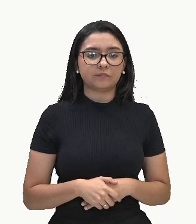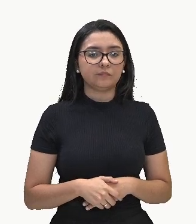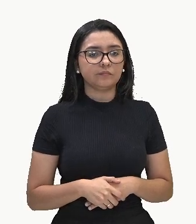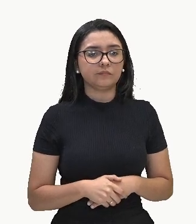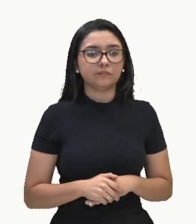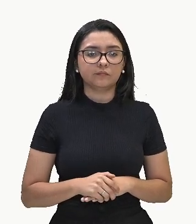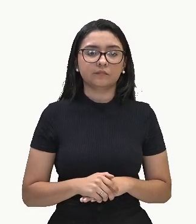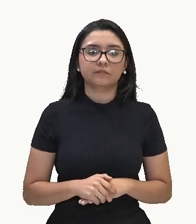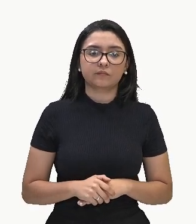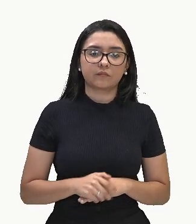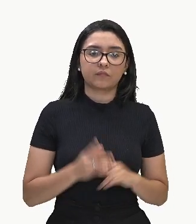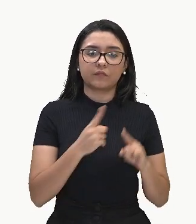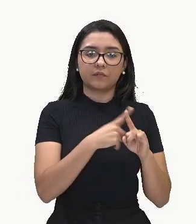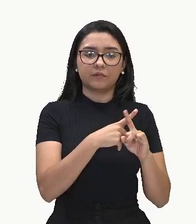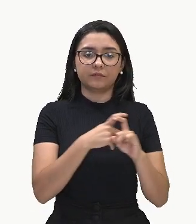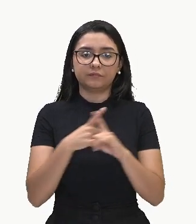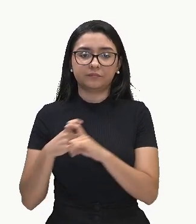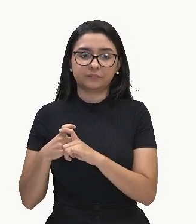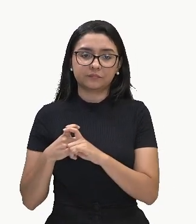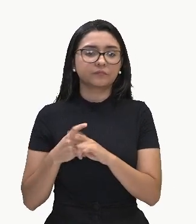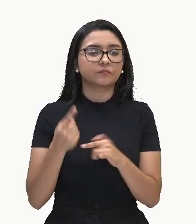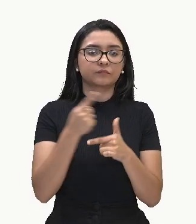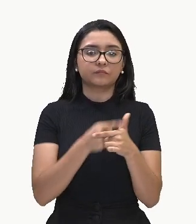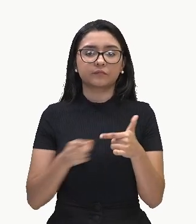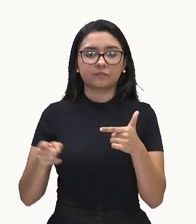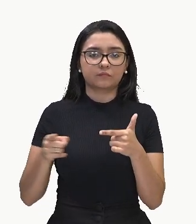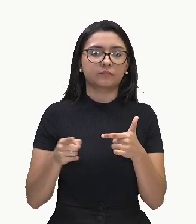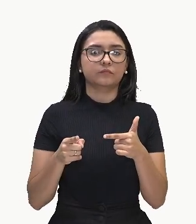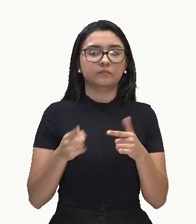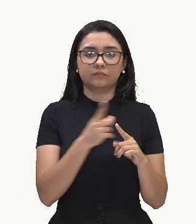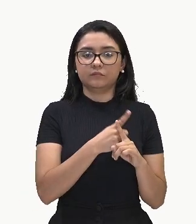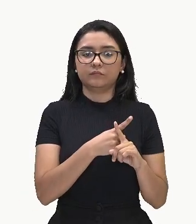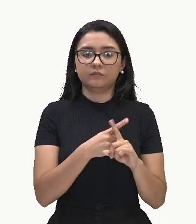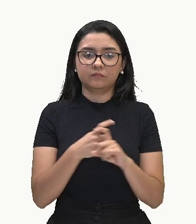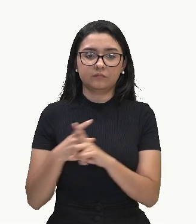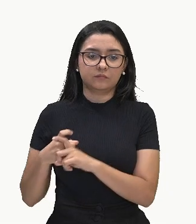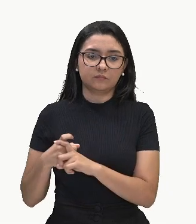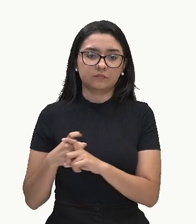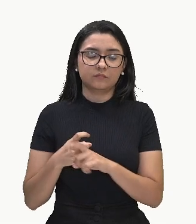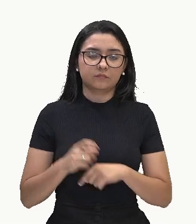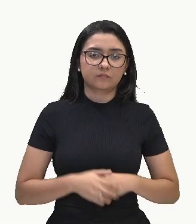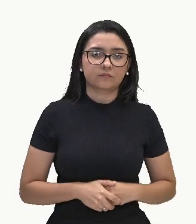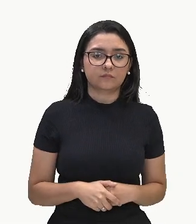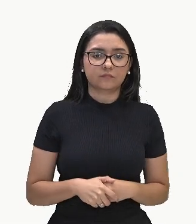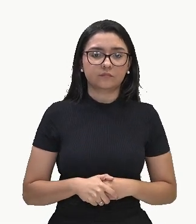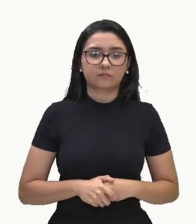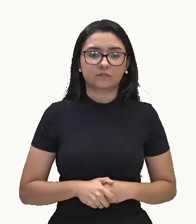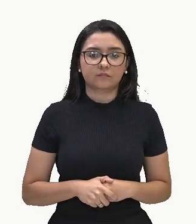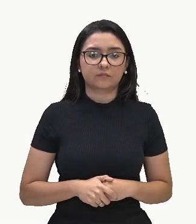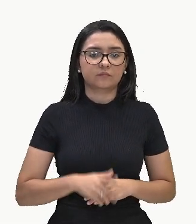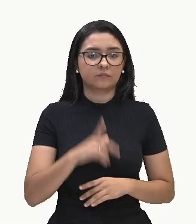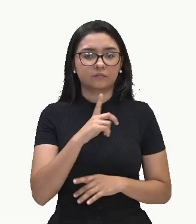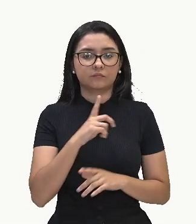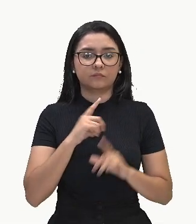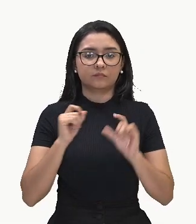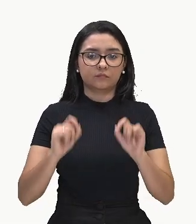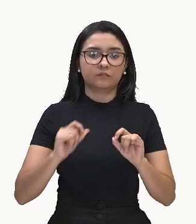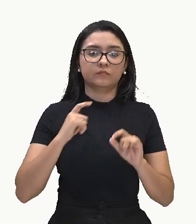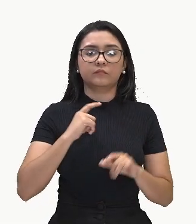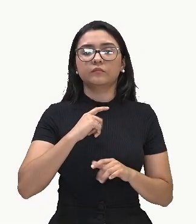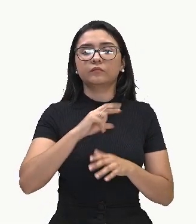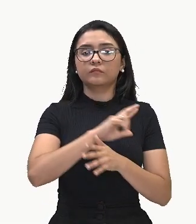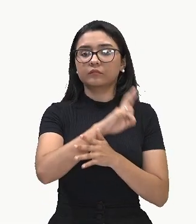Divisão de polinômio por polinômio. Divisão de polinômios possui diferentes